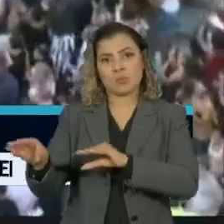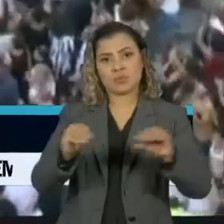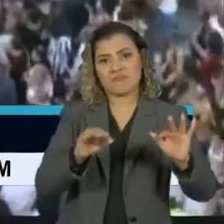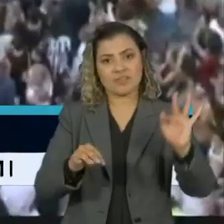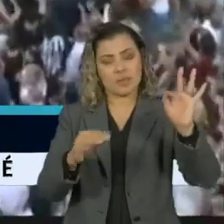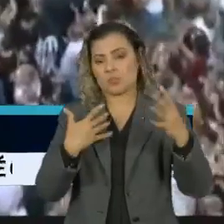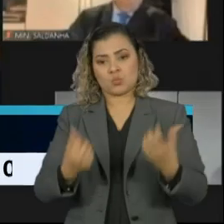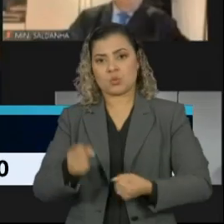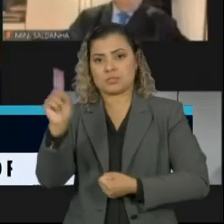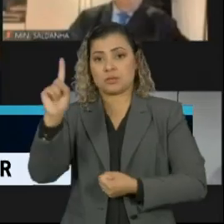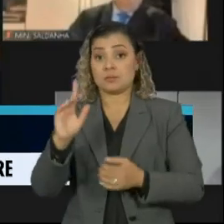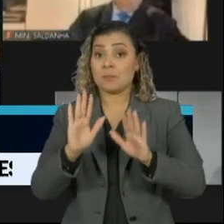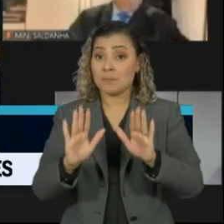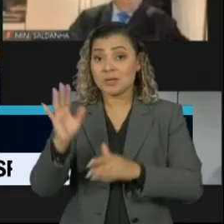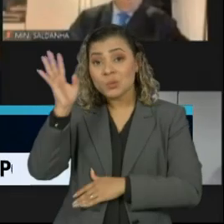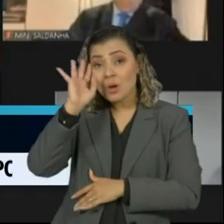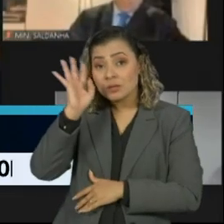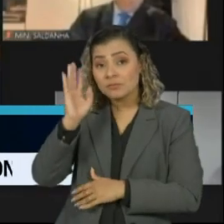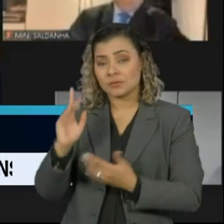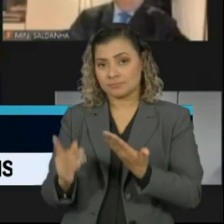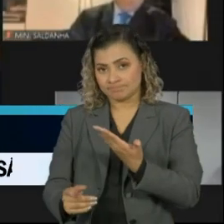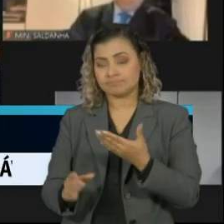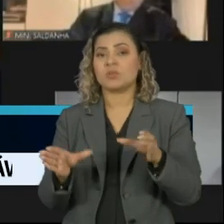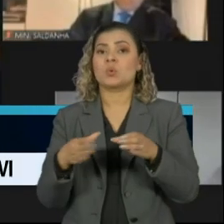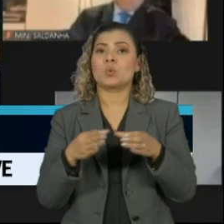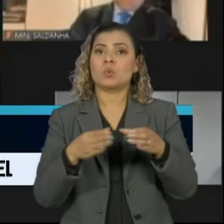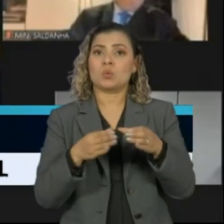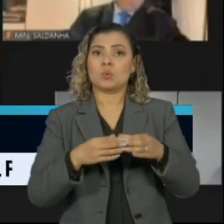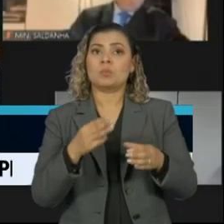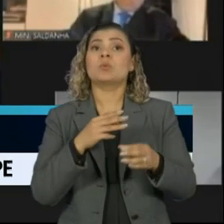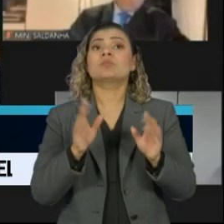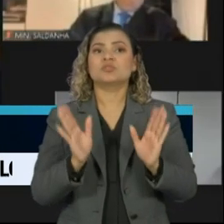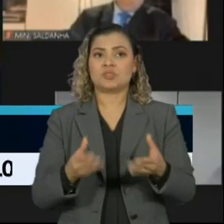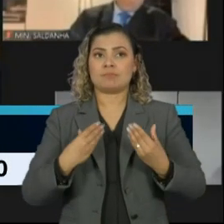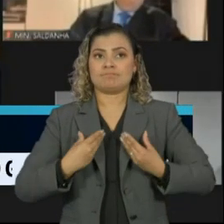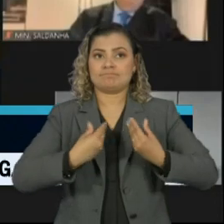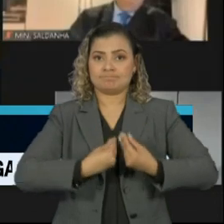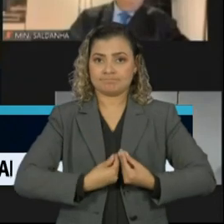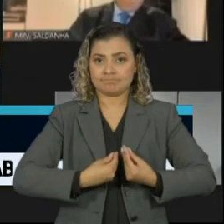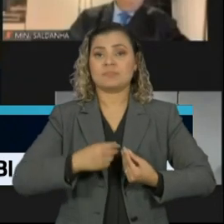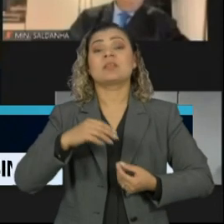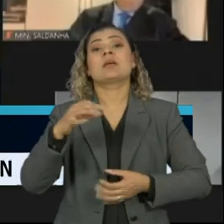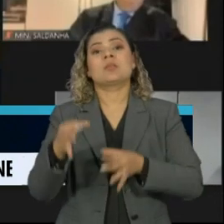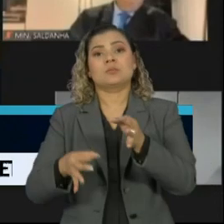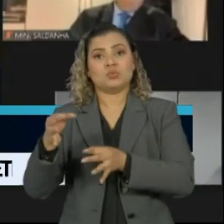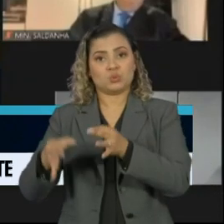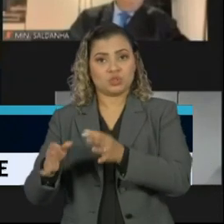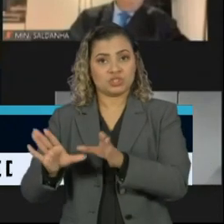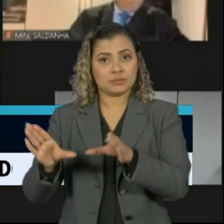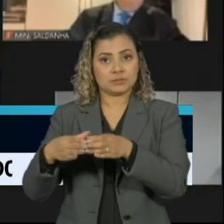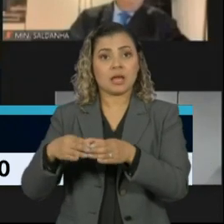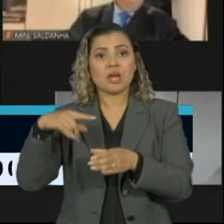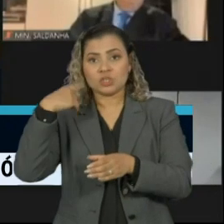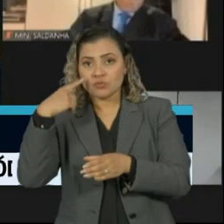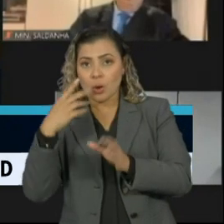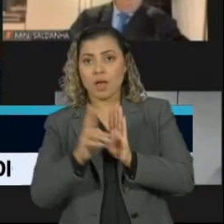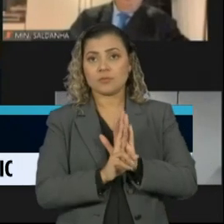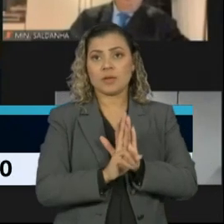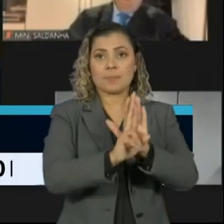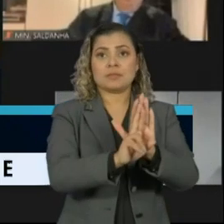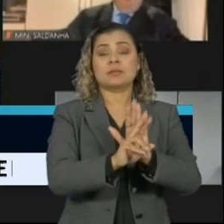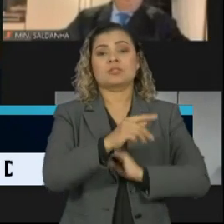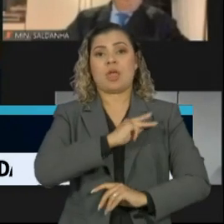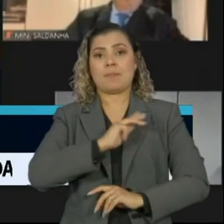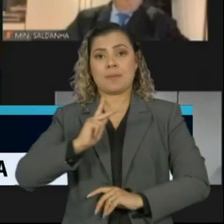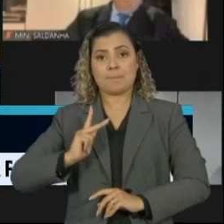Nesta quarta-feira, os ministros da terceira sessão do Superior Tribunal de Justiça, com a presença de advogados e representantes do Ministério